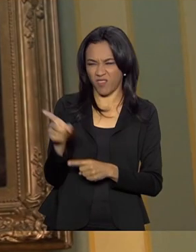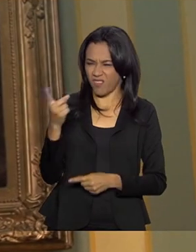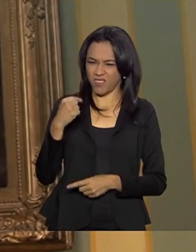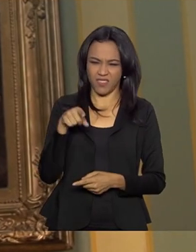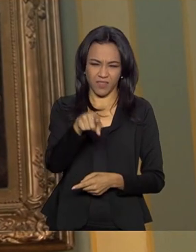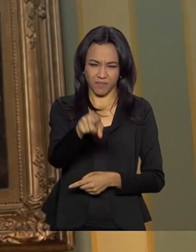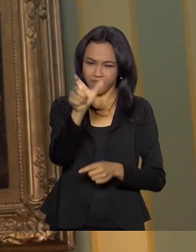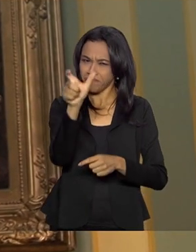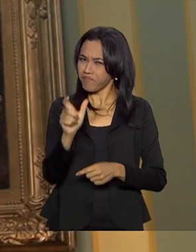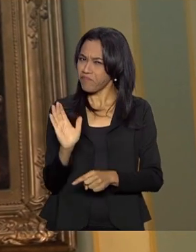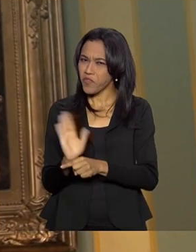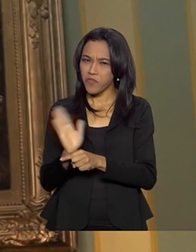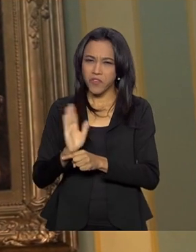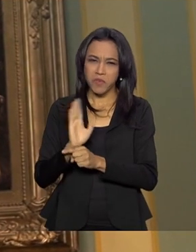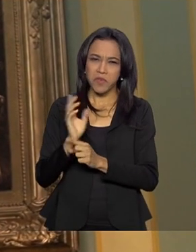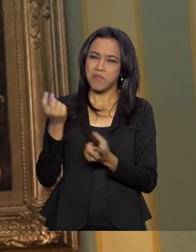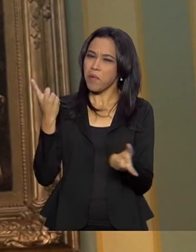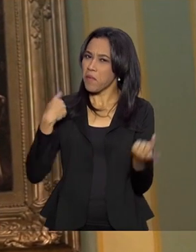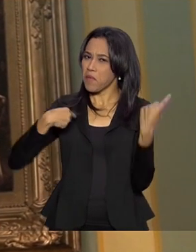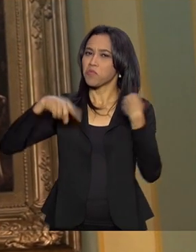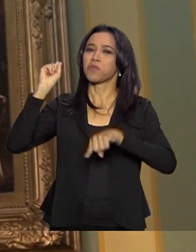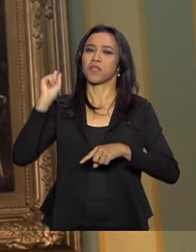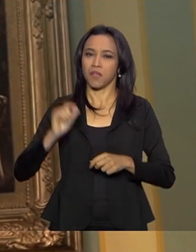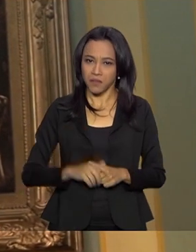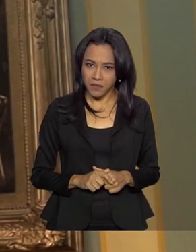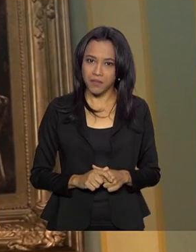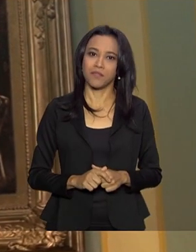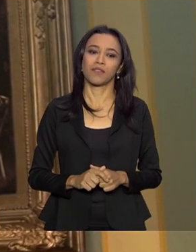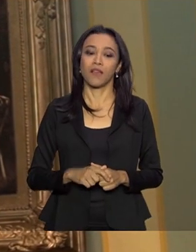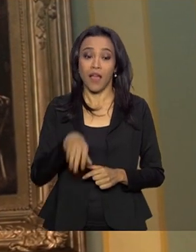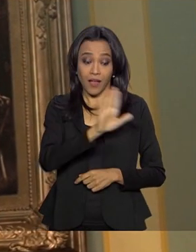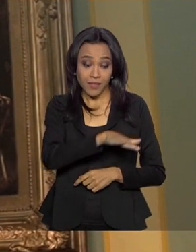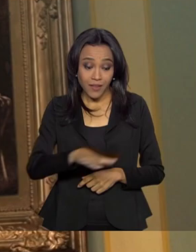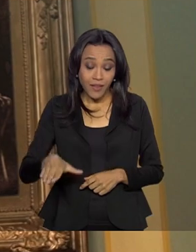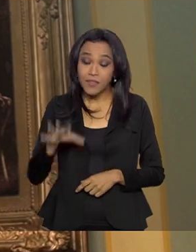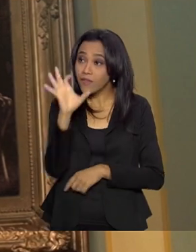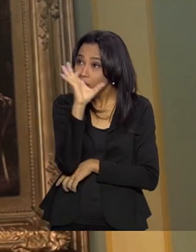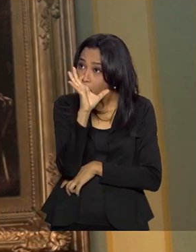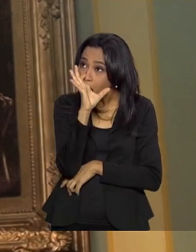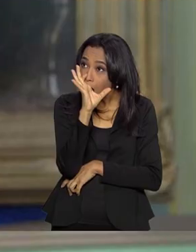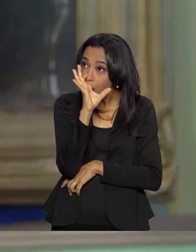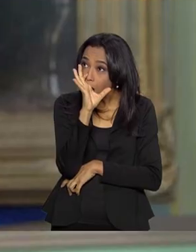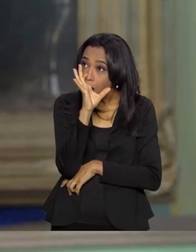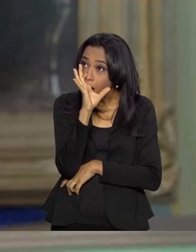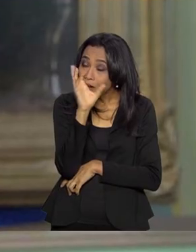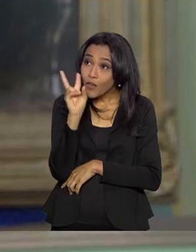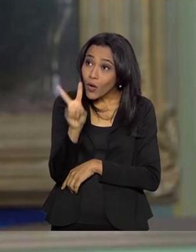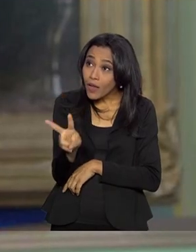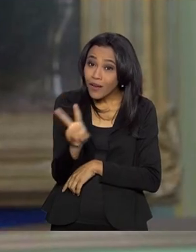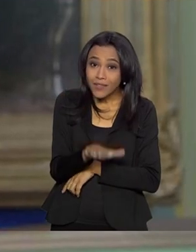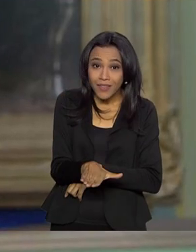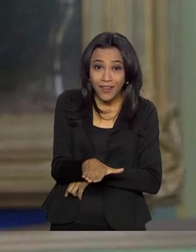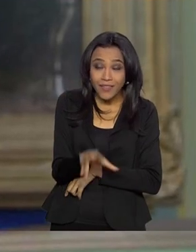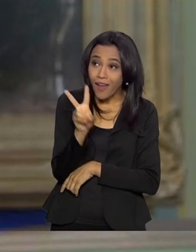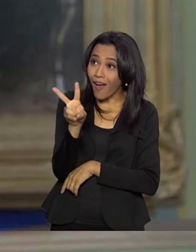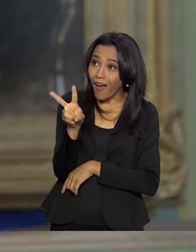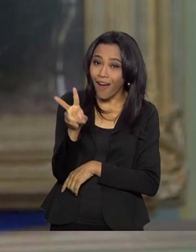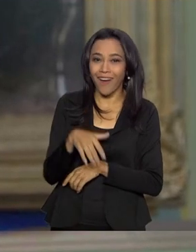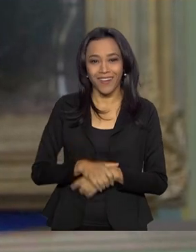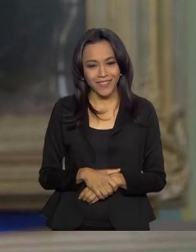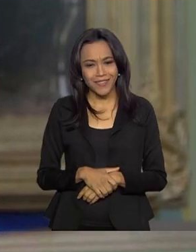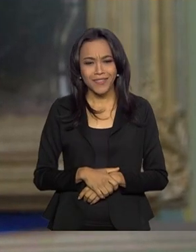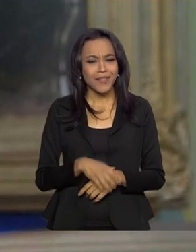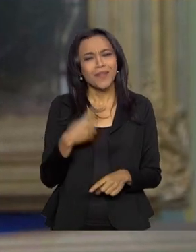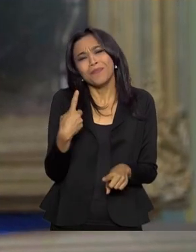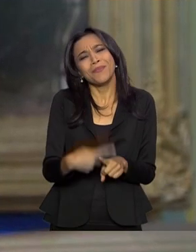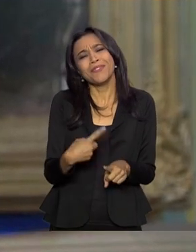DPA, Eu não... Acho que é uma coisa. As crianças começam a ver, fica tudo paradinho. O que você acha que